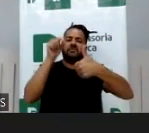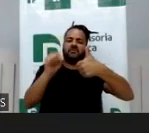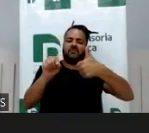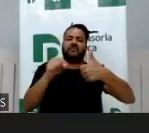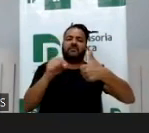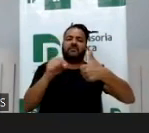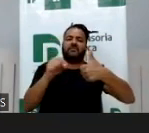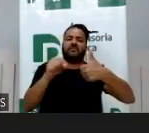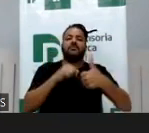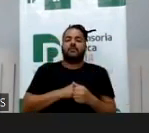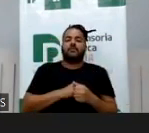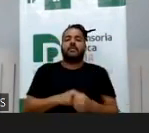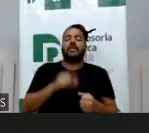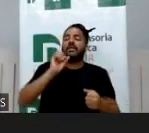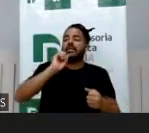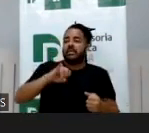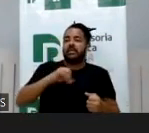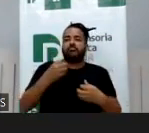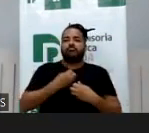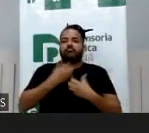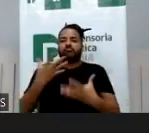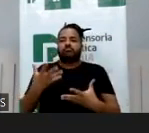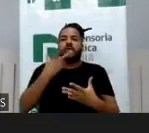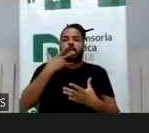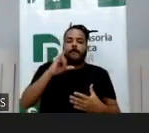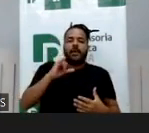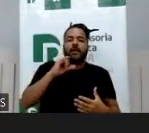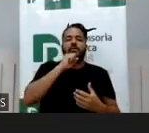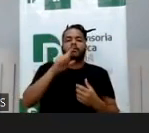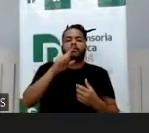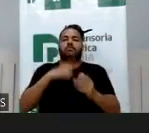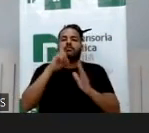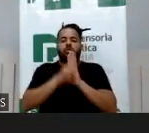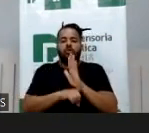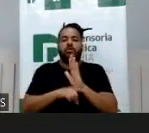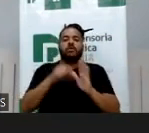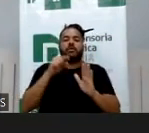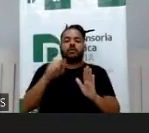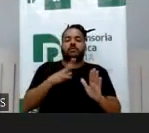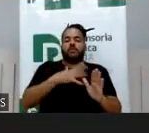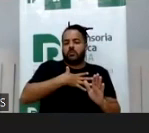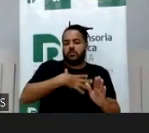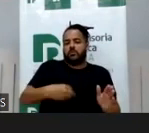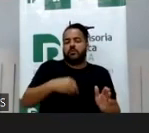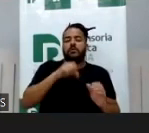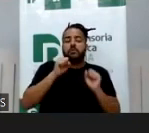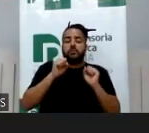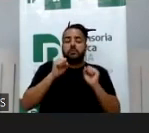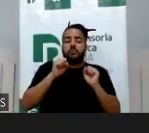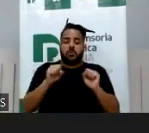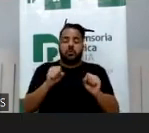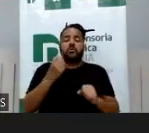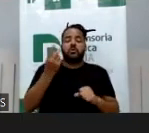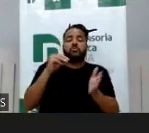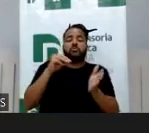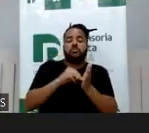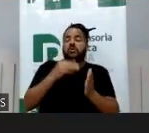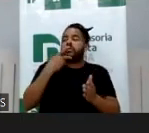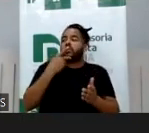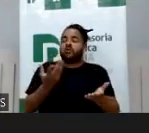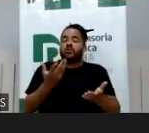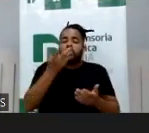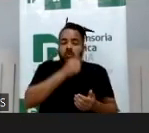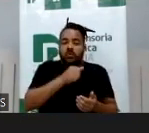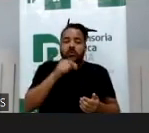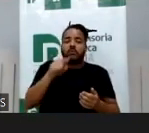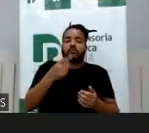a liberdade de expressão dos pais versus o direito da personalidade dos filhos, porque sim, um pai e uma mãe que tem uma rede